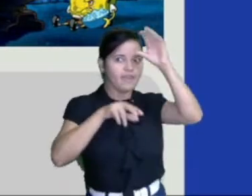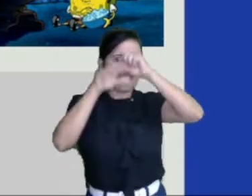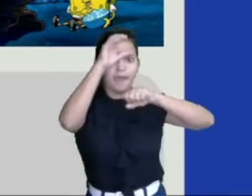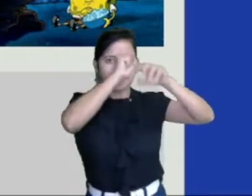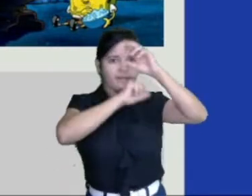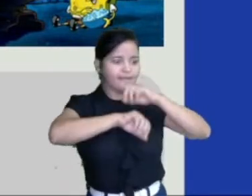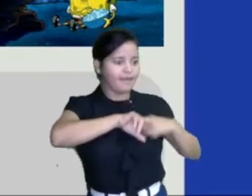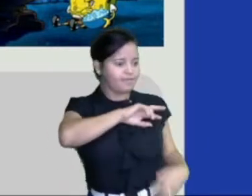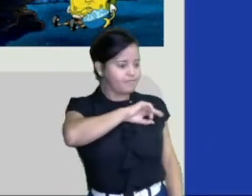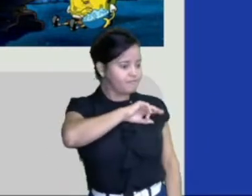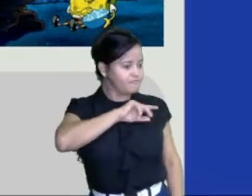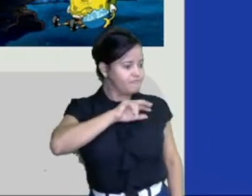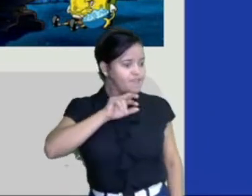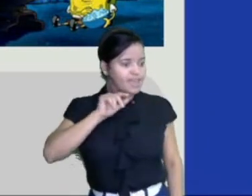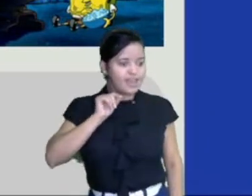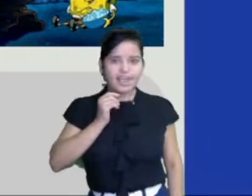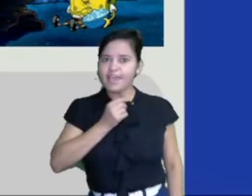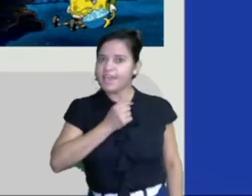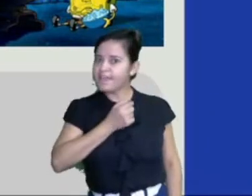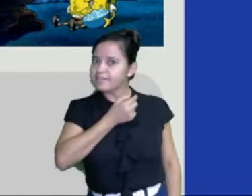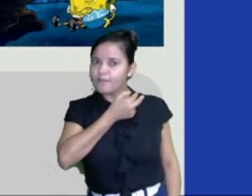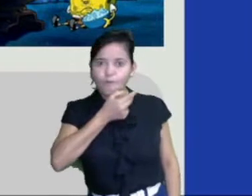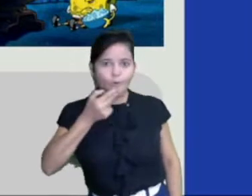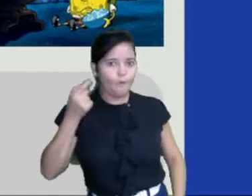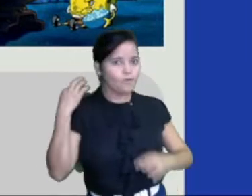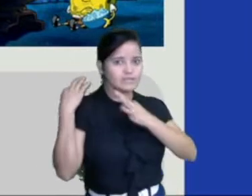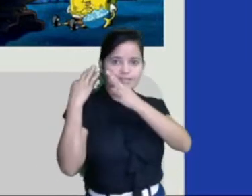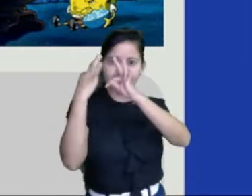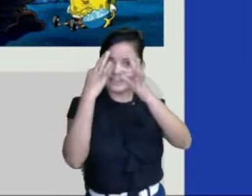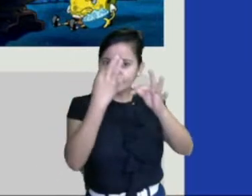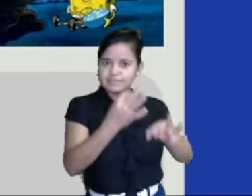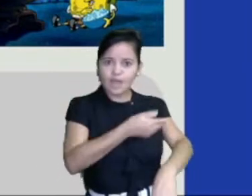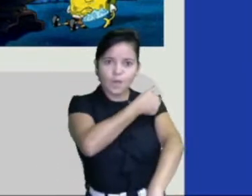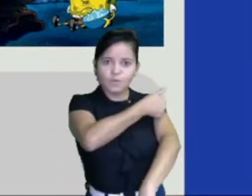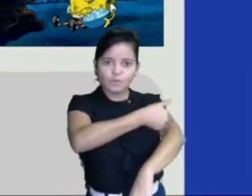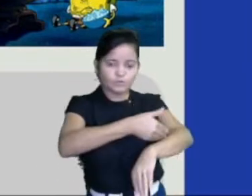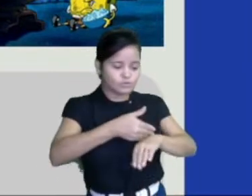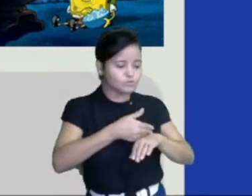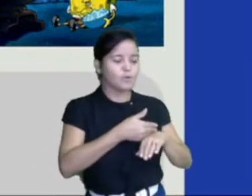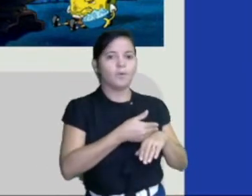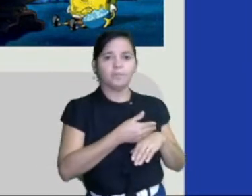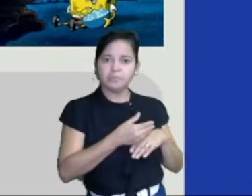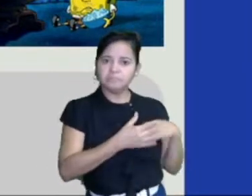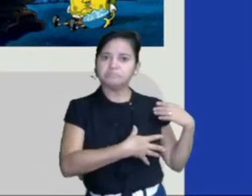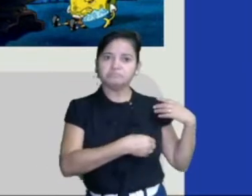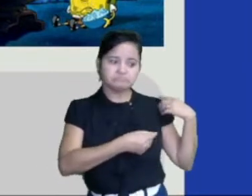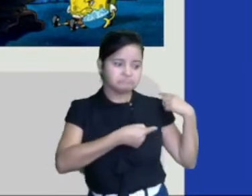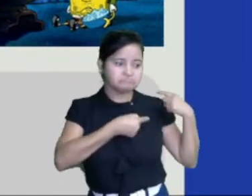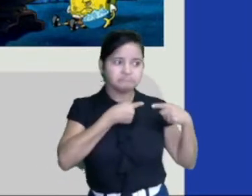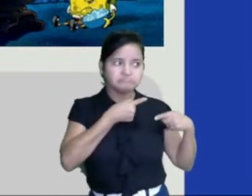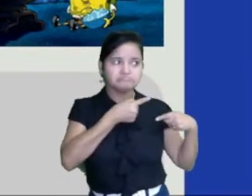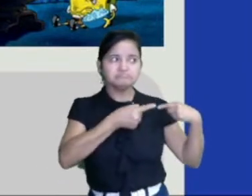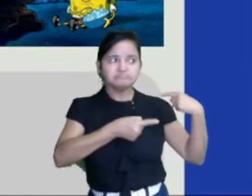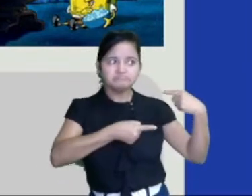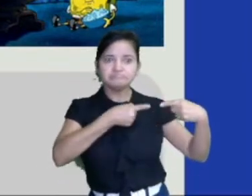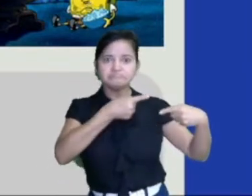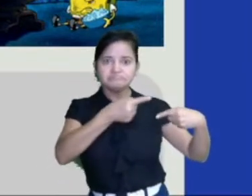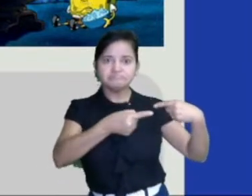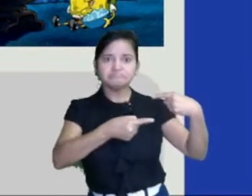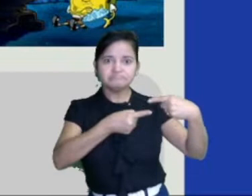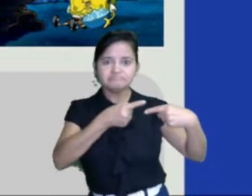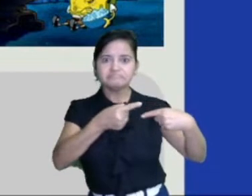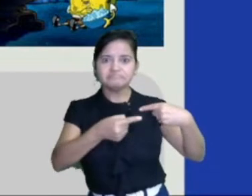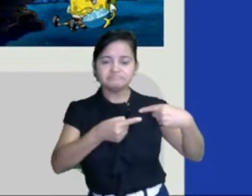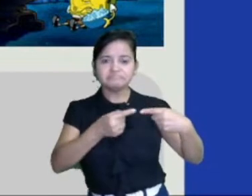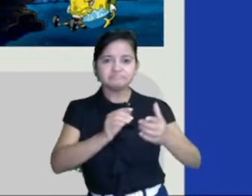coisas sobre as tradições e costumes que foram sendo passados de geração para